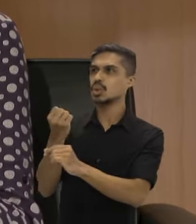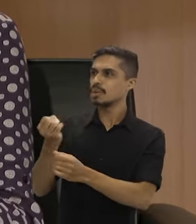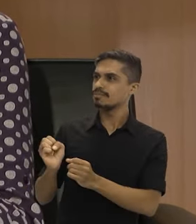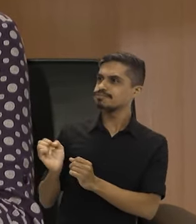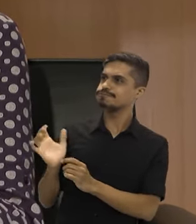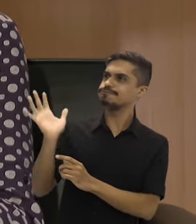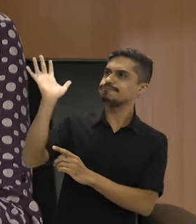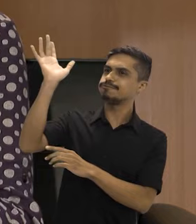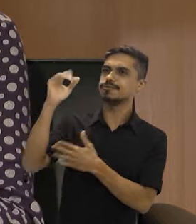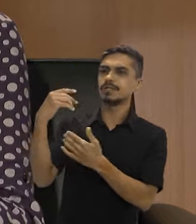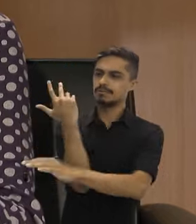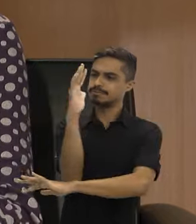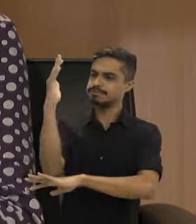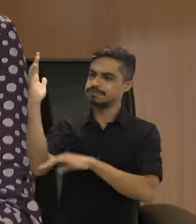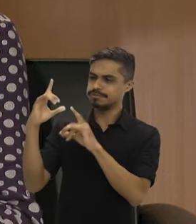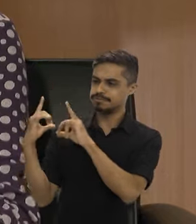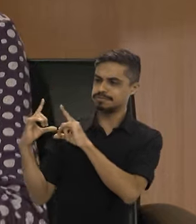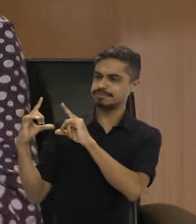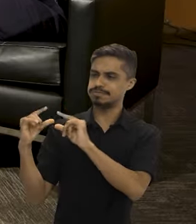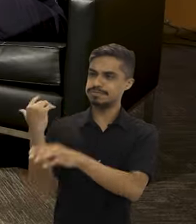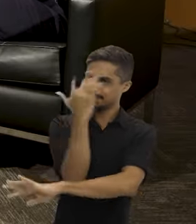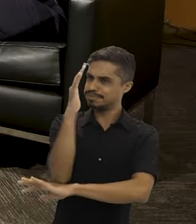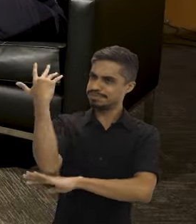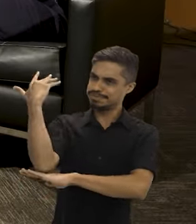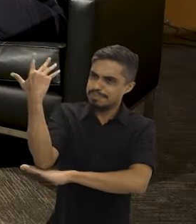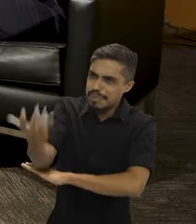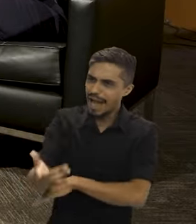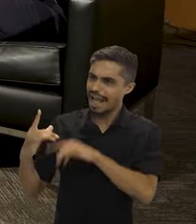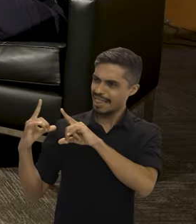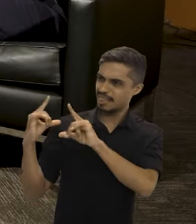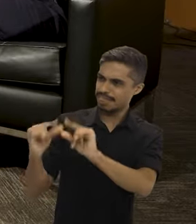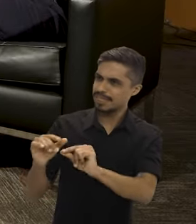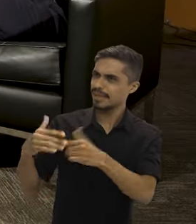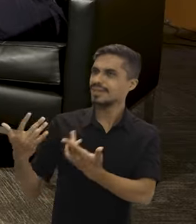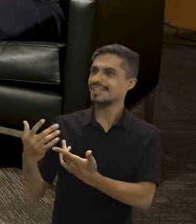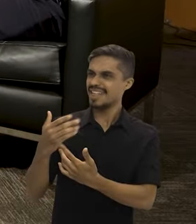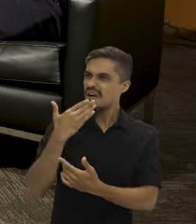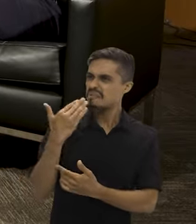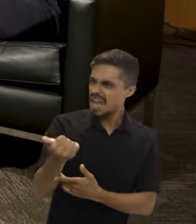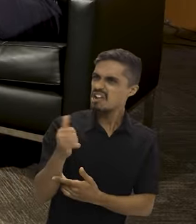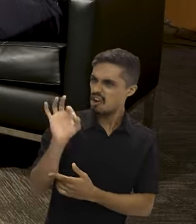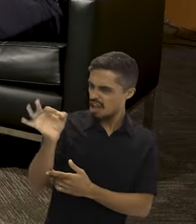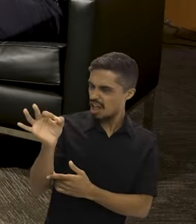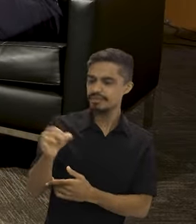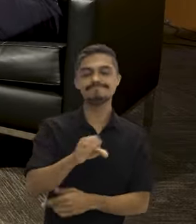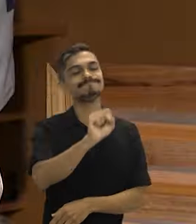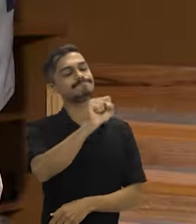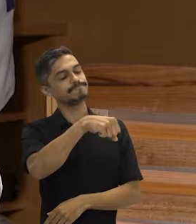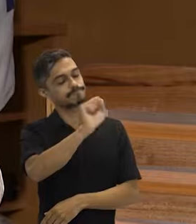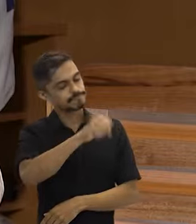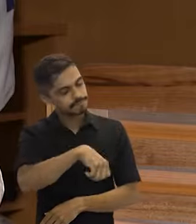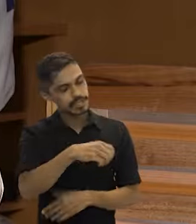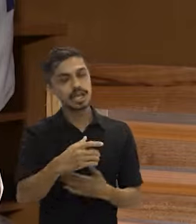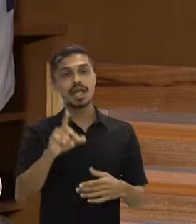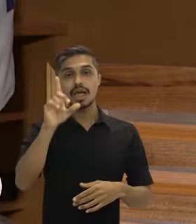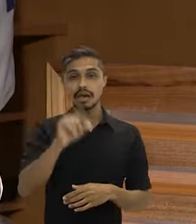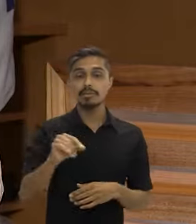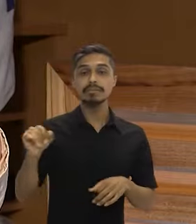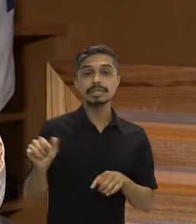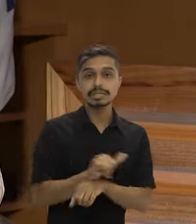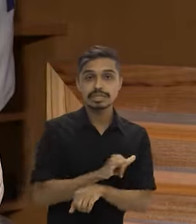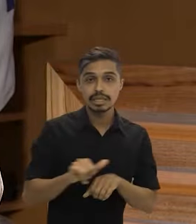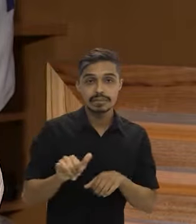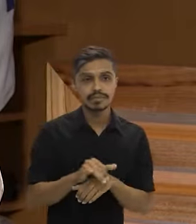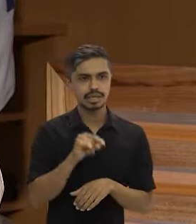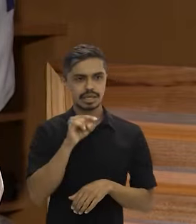desmatamento e degradação florestal do mundo. É isso mesmo. Ele rede mais. Ele rede mais, exatamente. É uma estratégia... Na